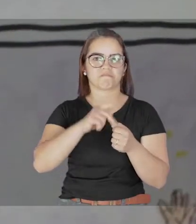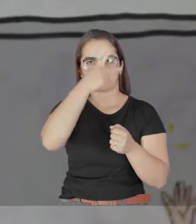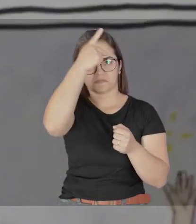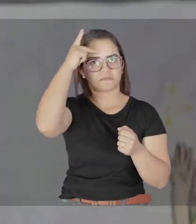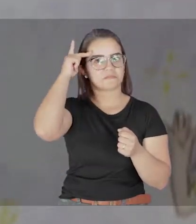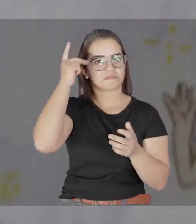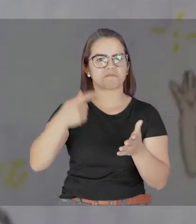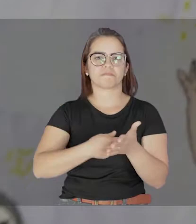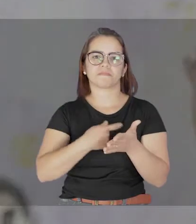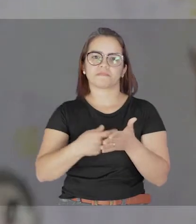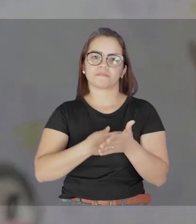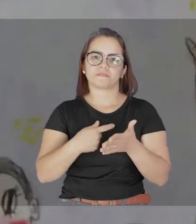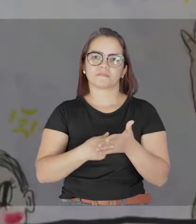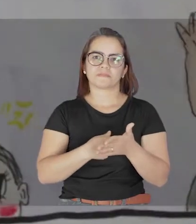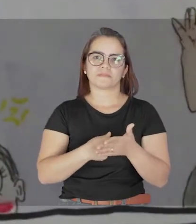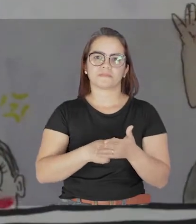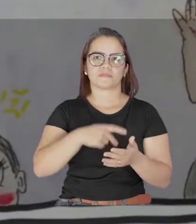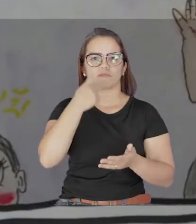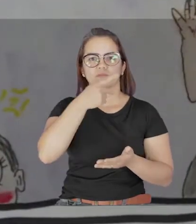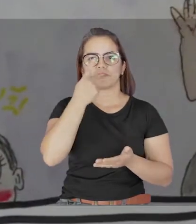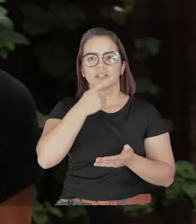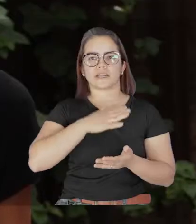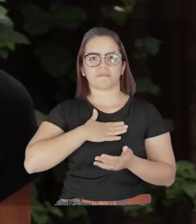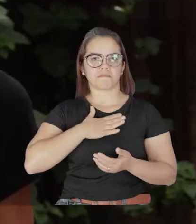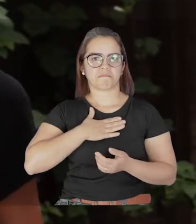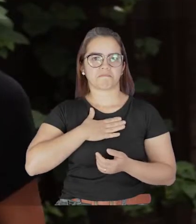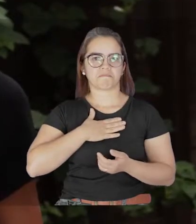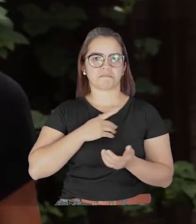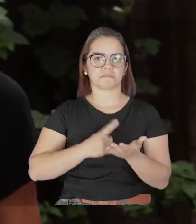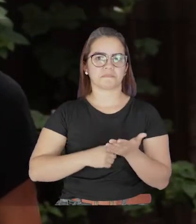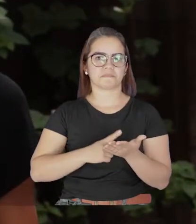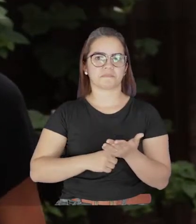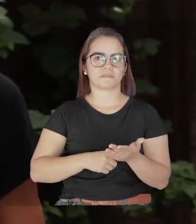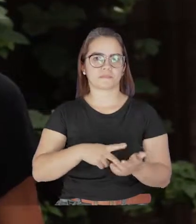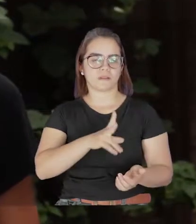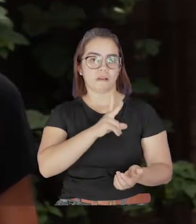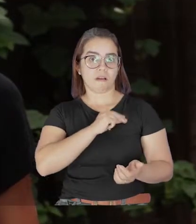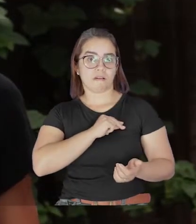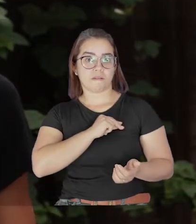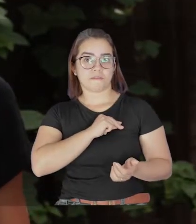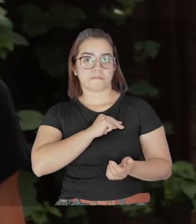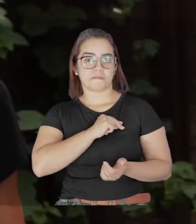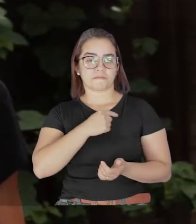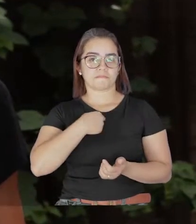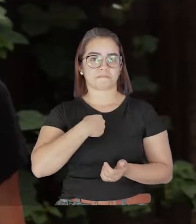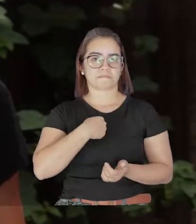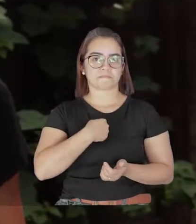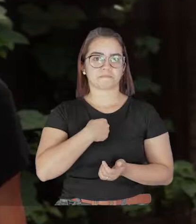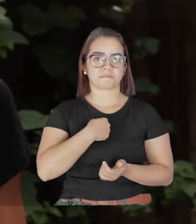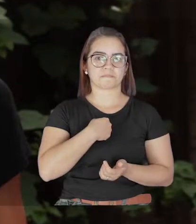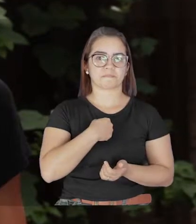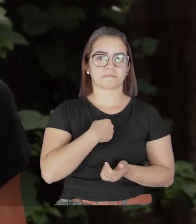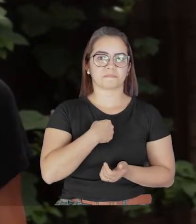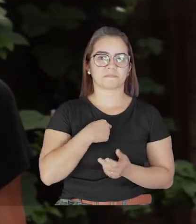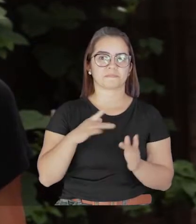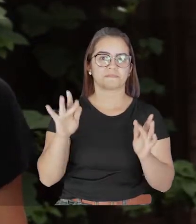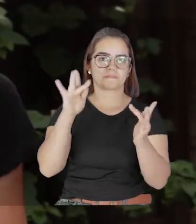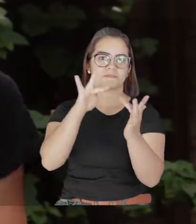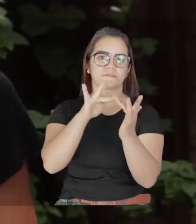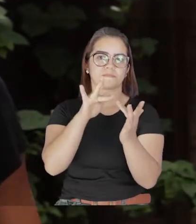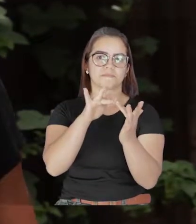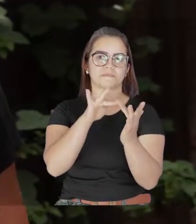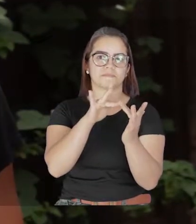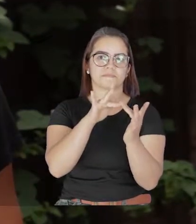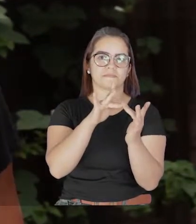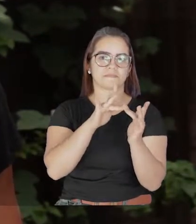conhecer. E outros artistas começaram a falar comigo. E eu pensei, nossa, então quer dizer que agora essa parte deles, eu não sou só uma